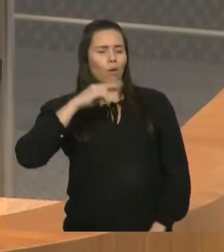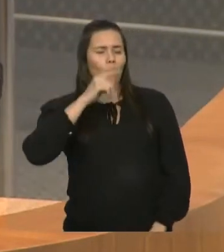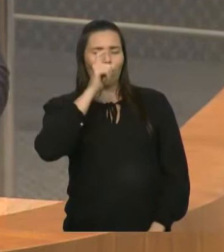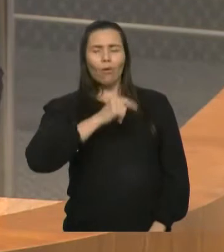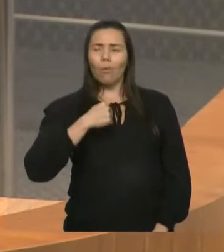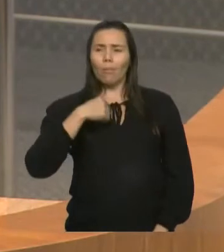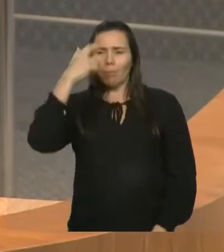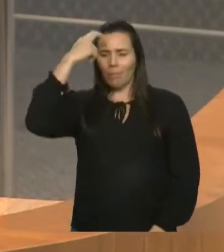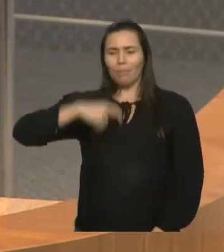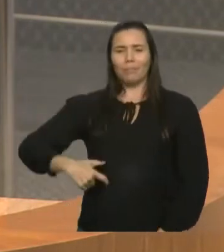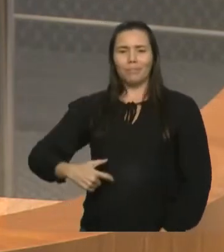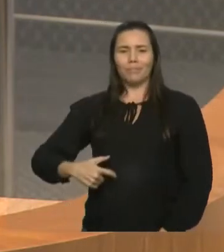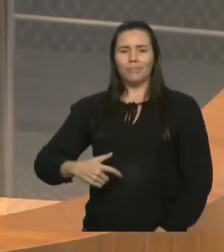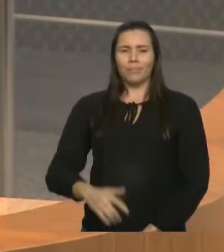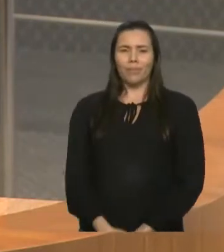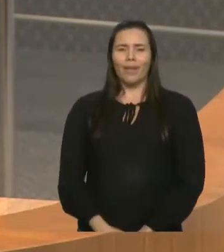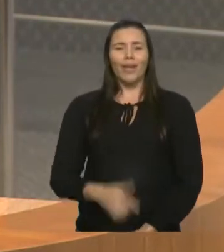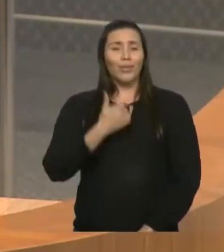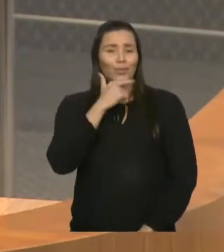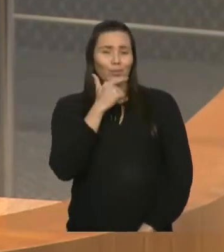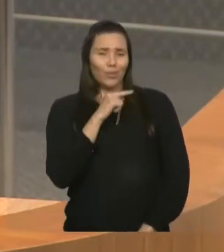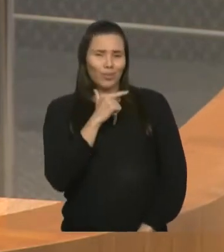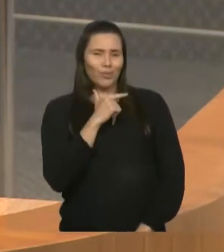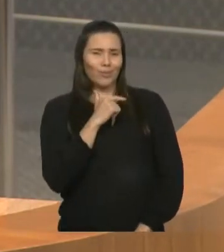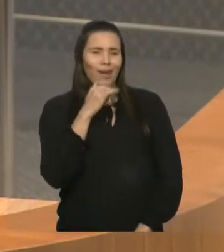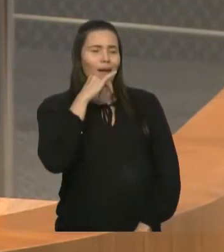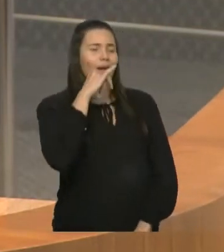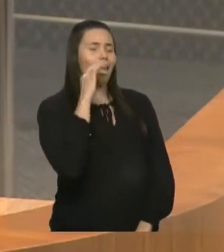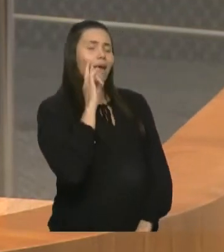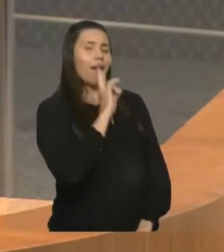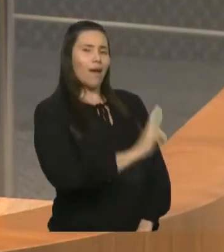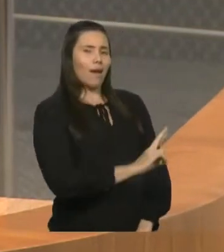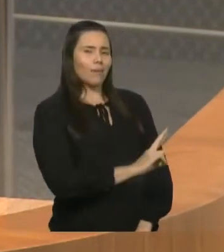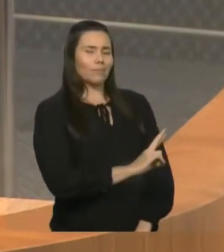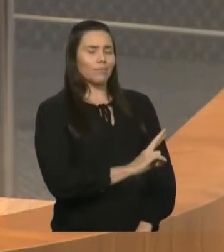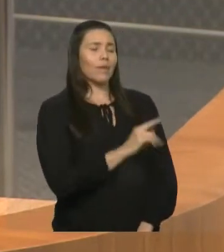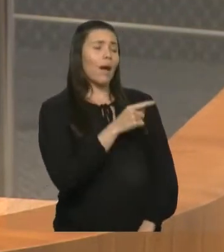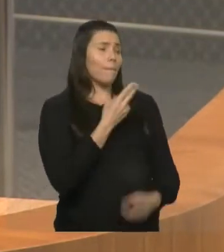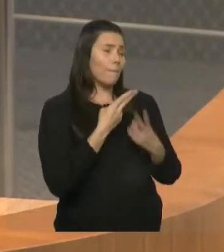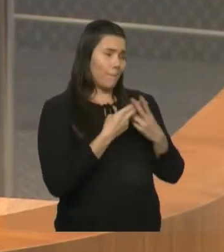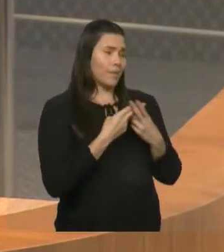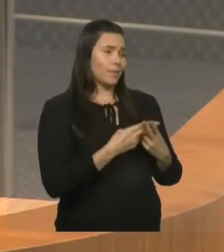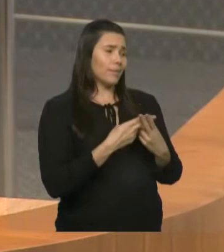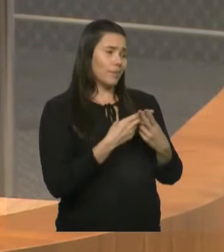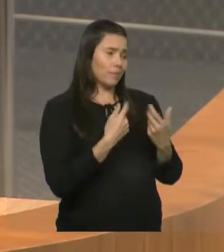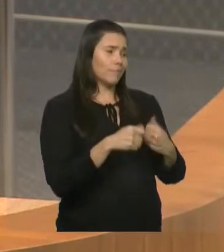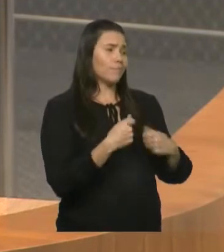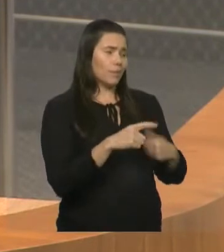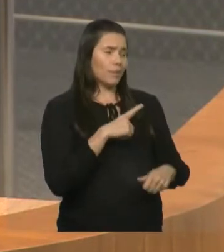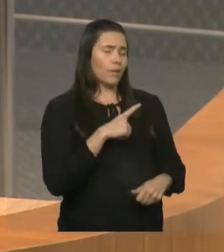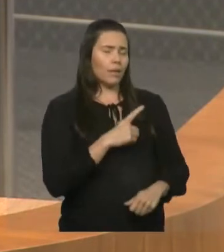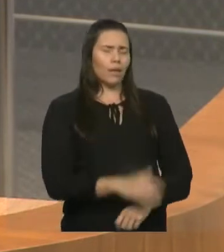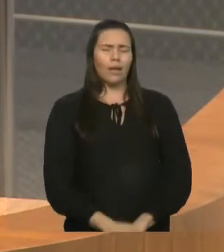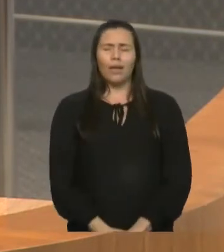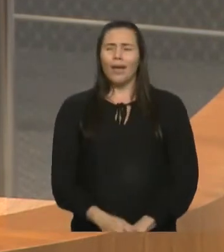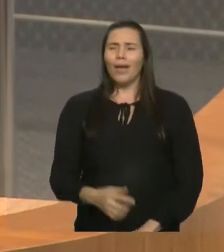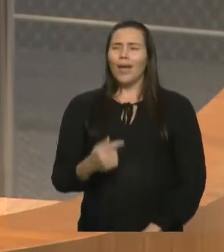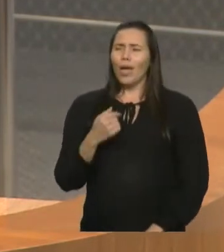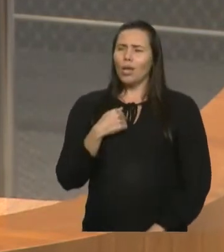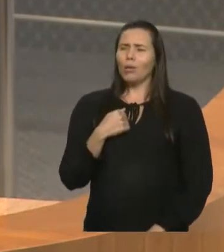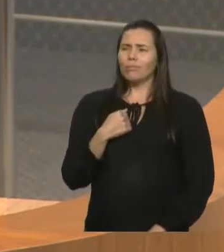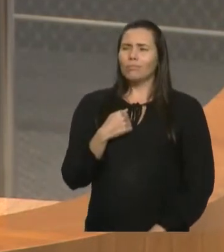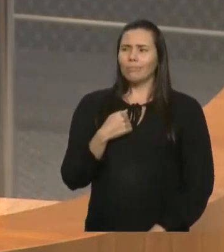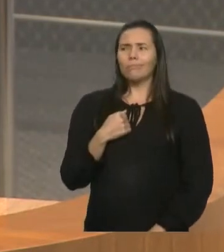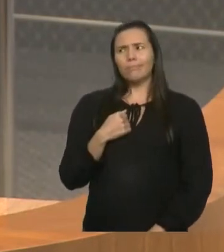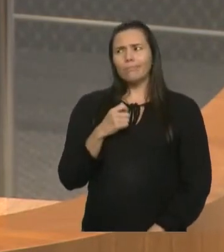E saí dali com aquela palavra na minha cabeça. Já se passaram dias, meses e um pouco